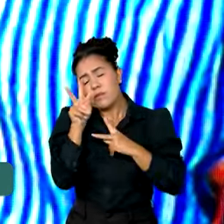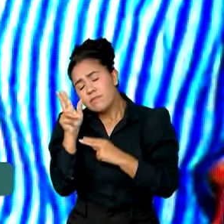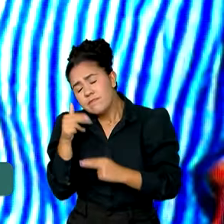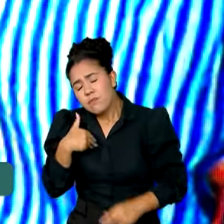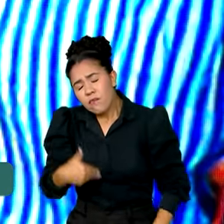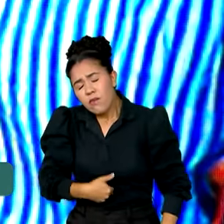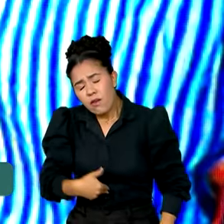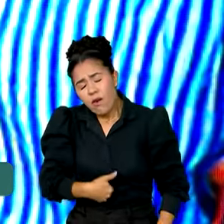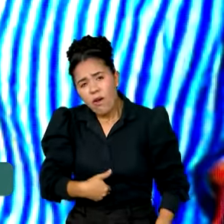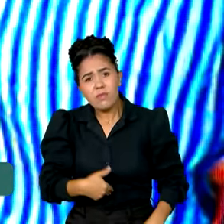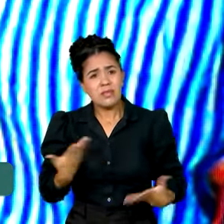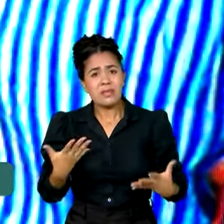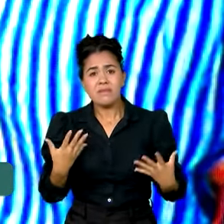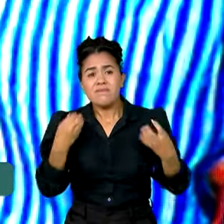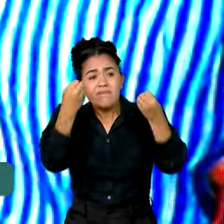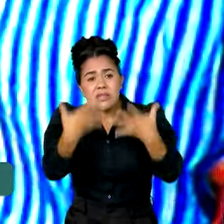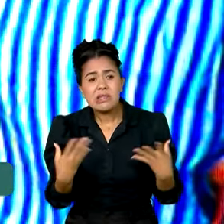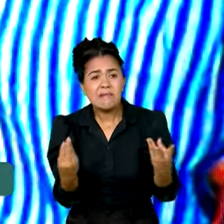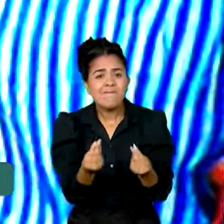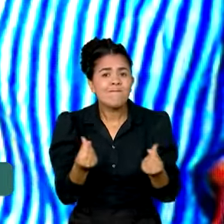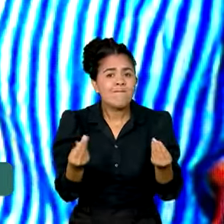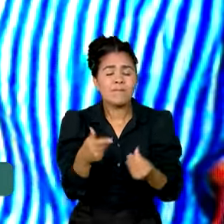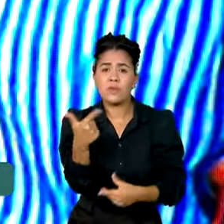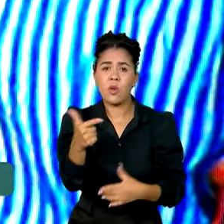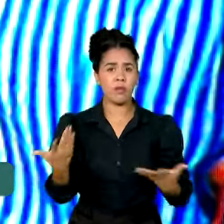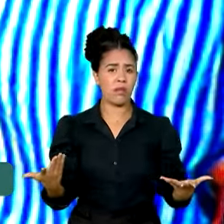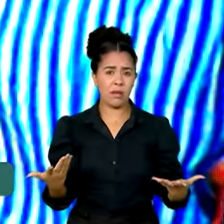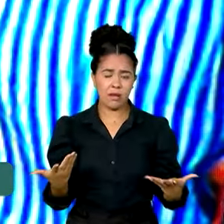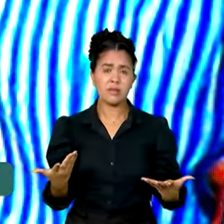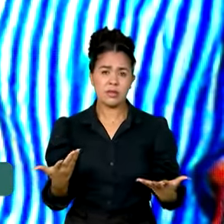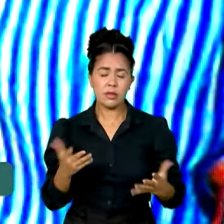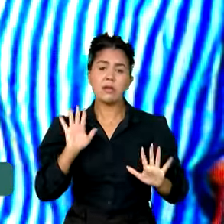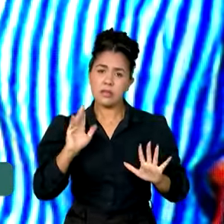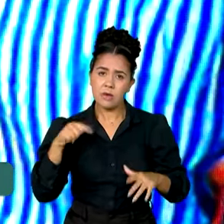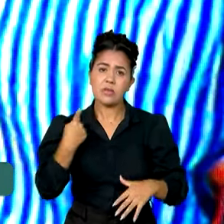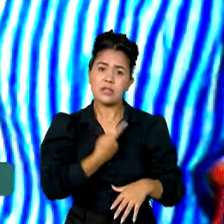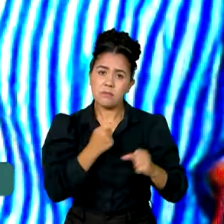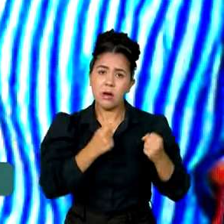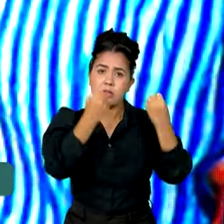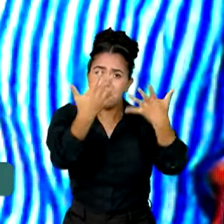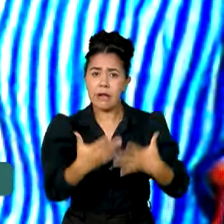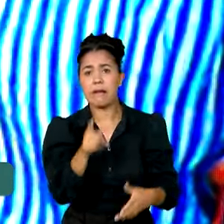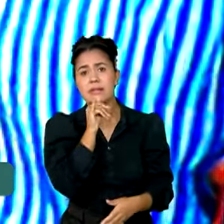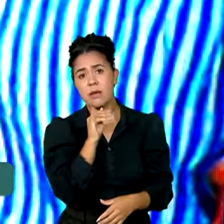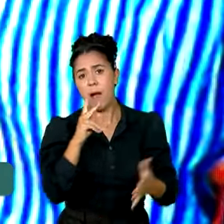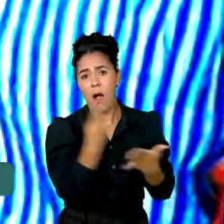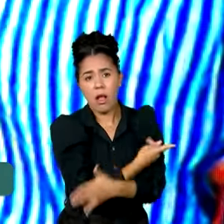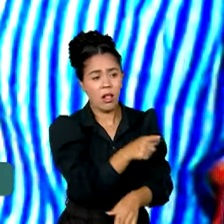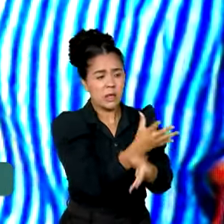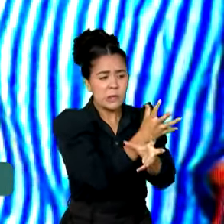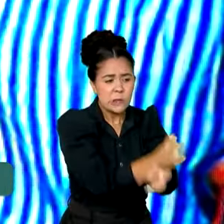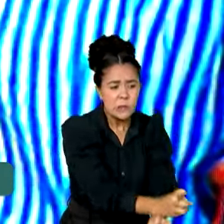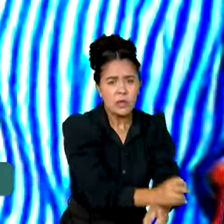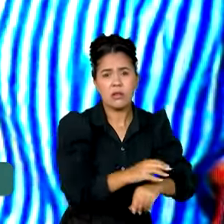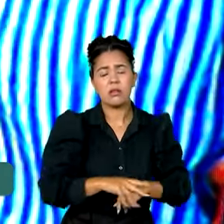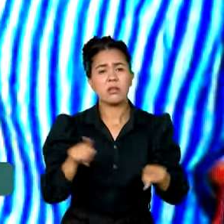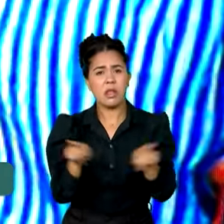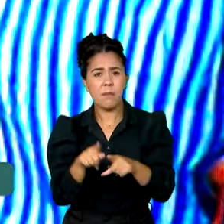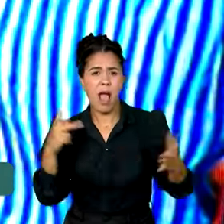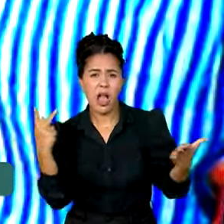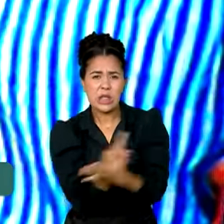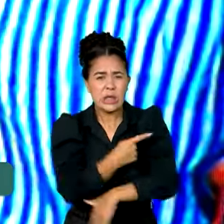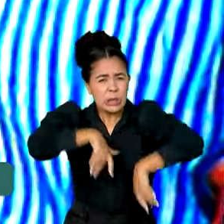coisa inexplicável. Então, a gente pode dizer que existe seca, a gente pode dizer que existe excesso de chuva,